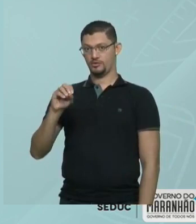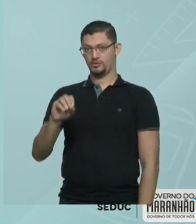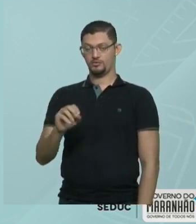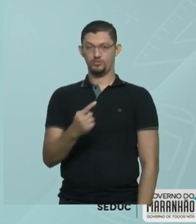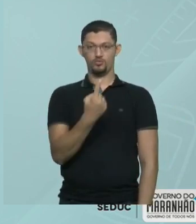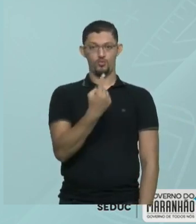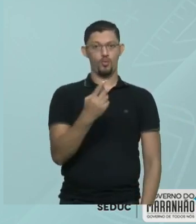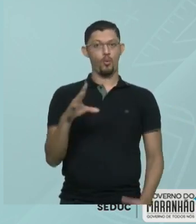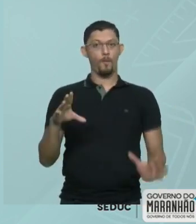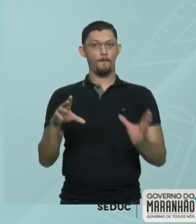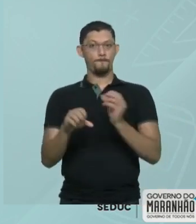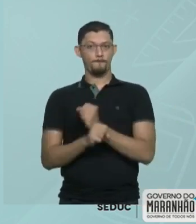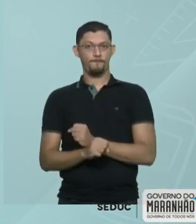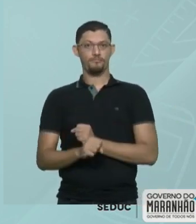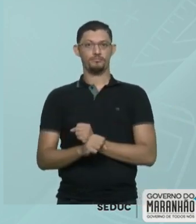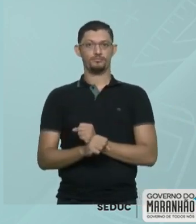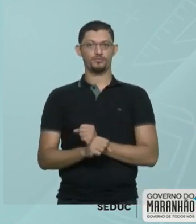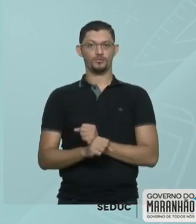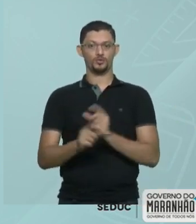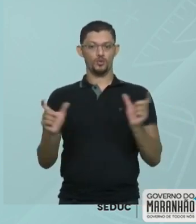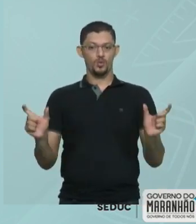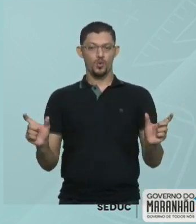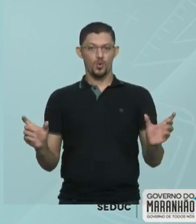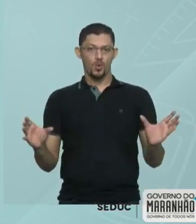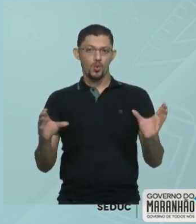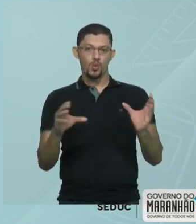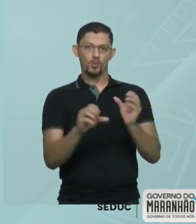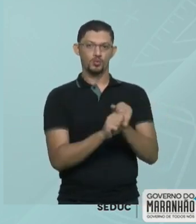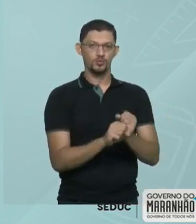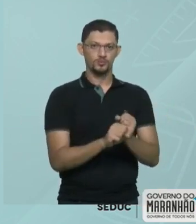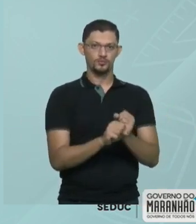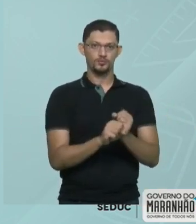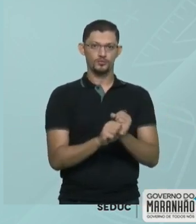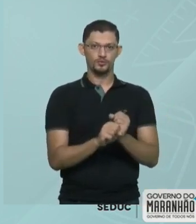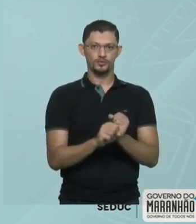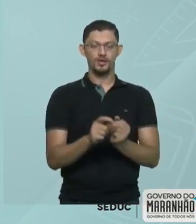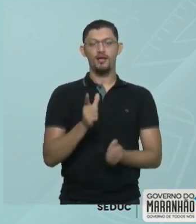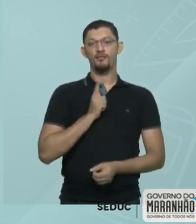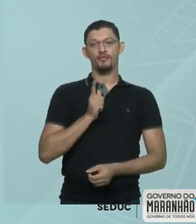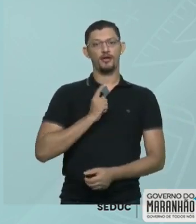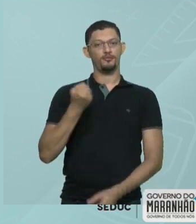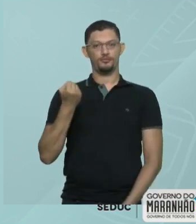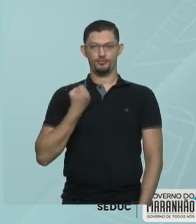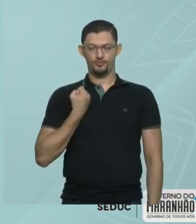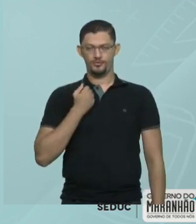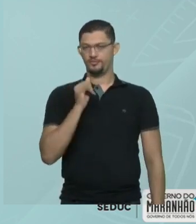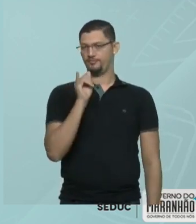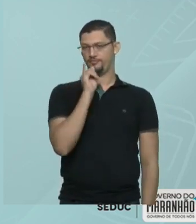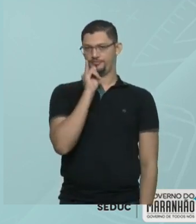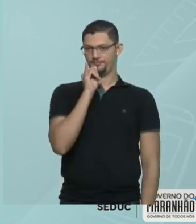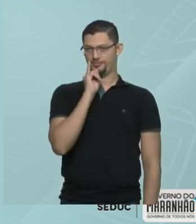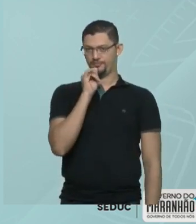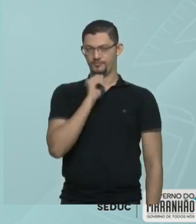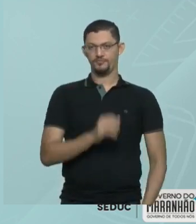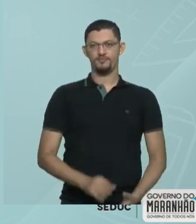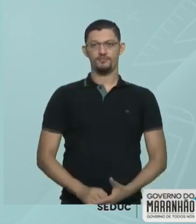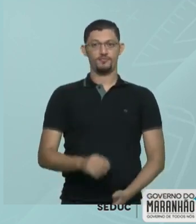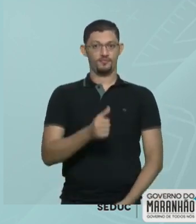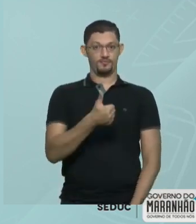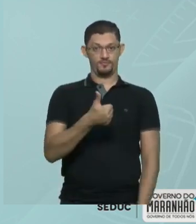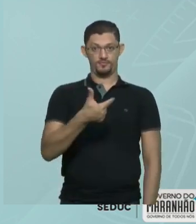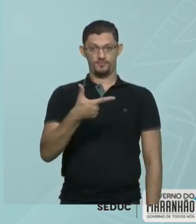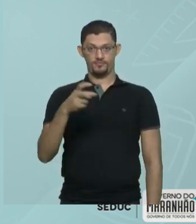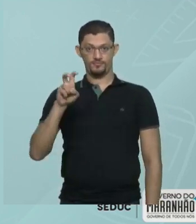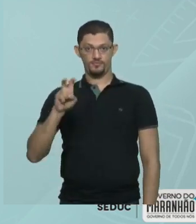algarismos e faço uma combinação, eu formo números. Por exemplo, o número 125.